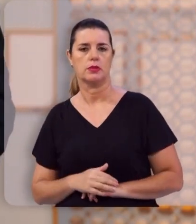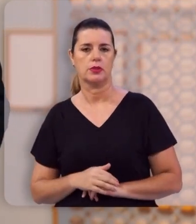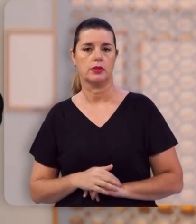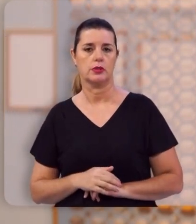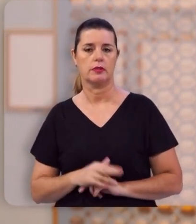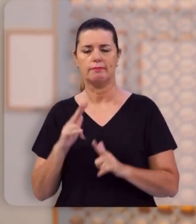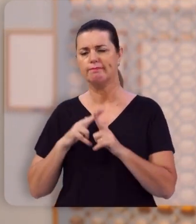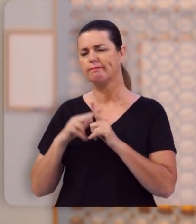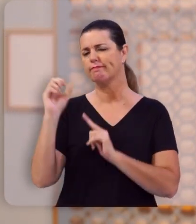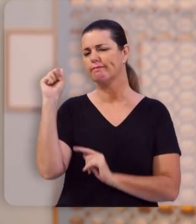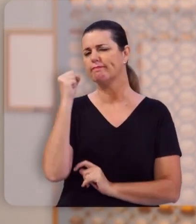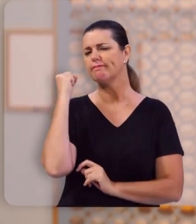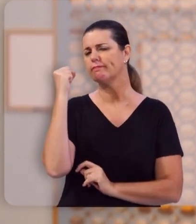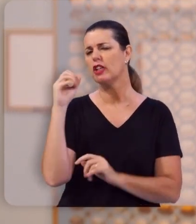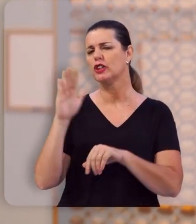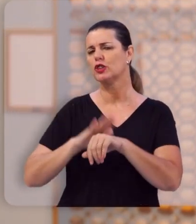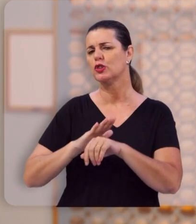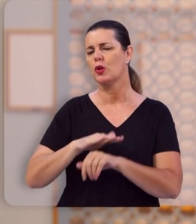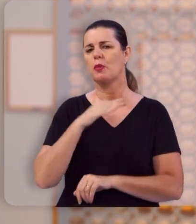Ele triunfou sobre ela.